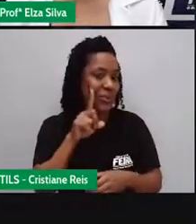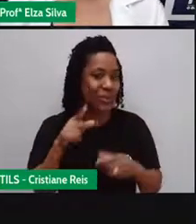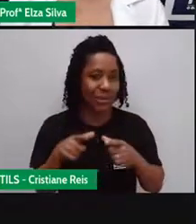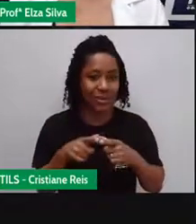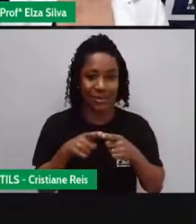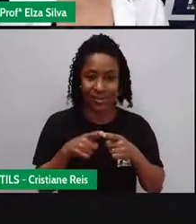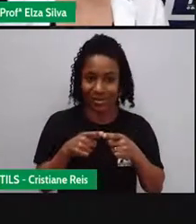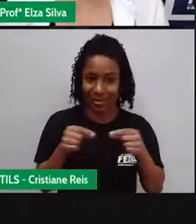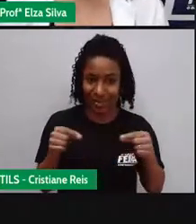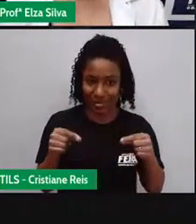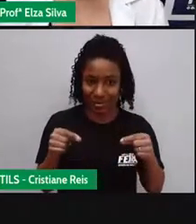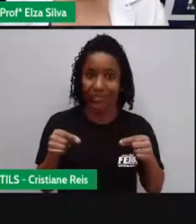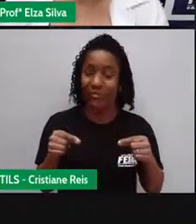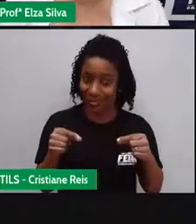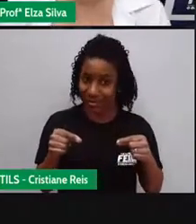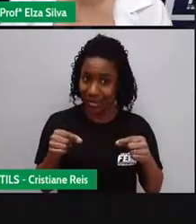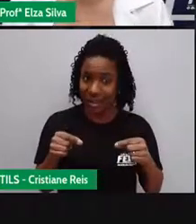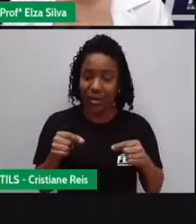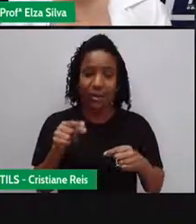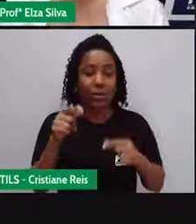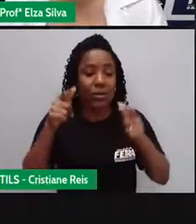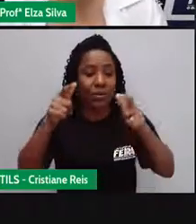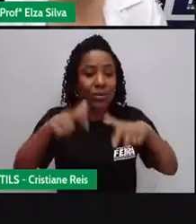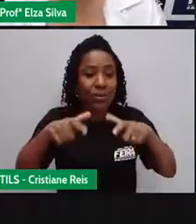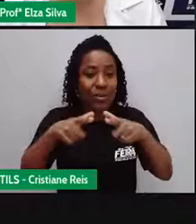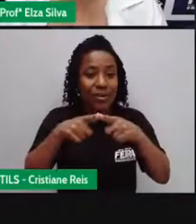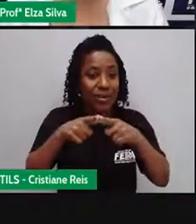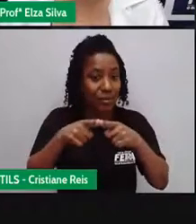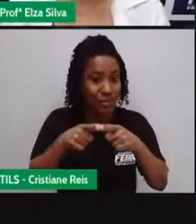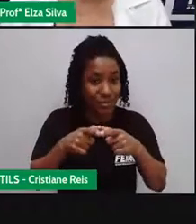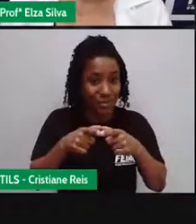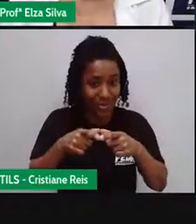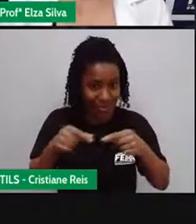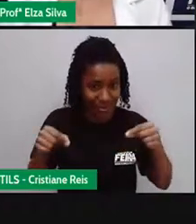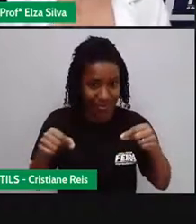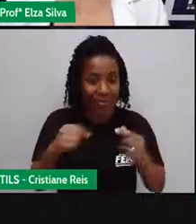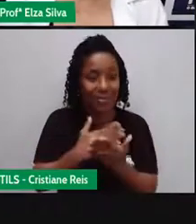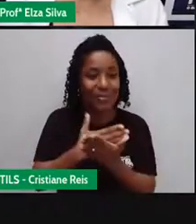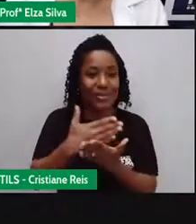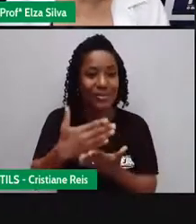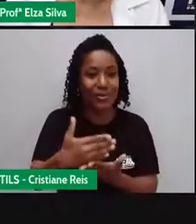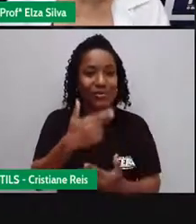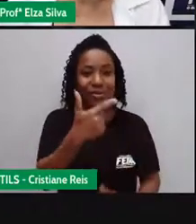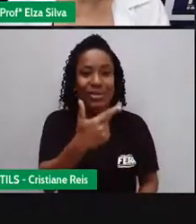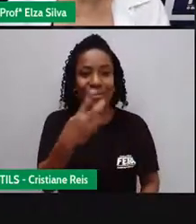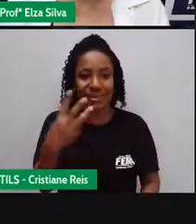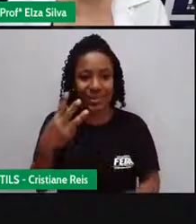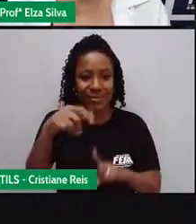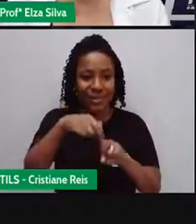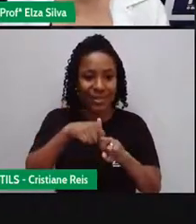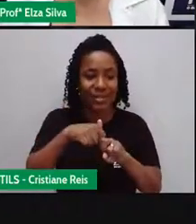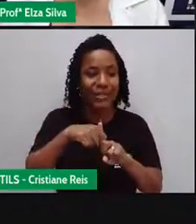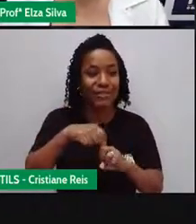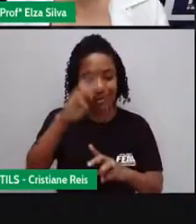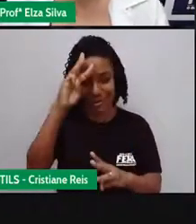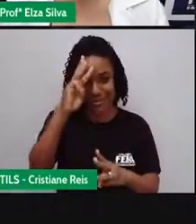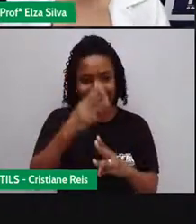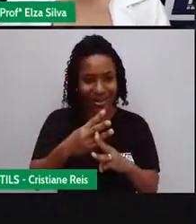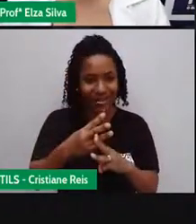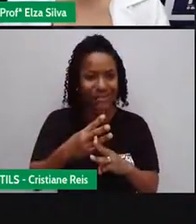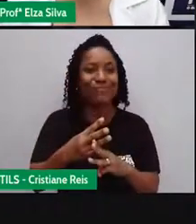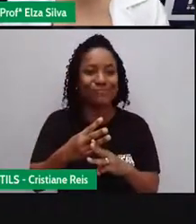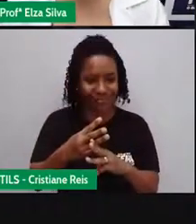revezamento, ele já começou em 23 de março deste ano Numa cidade chamada J. Wade N.